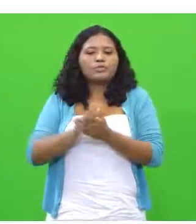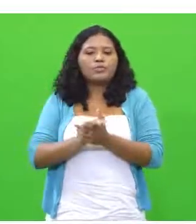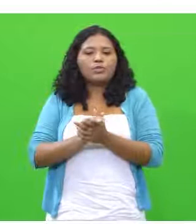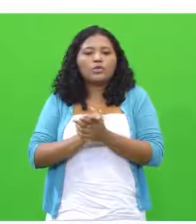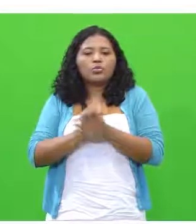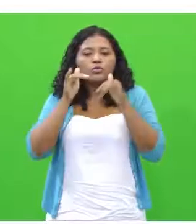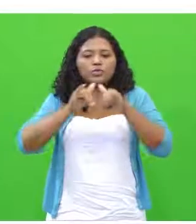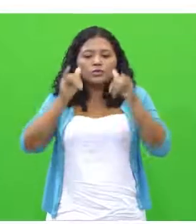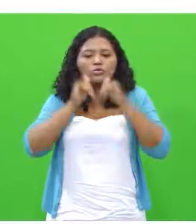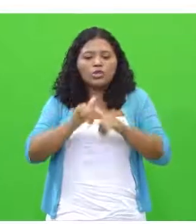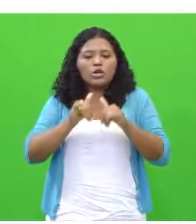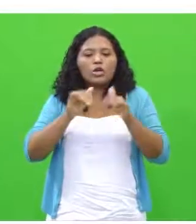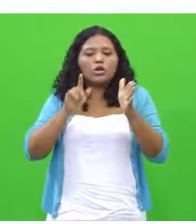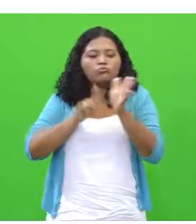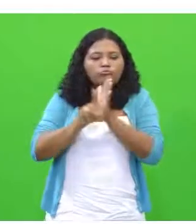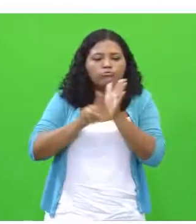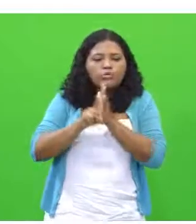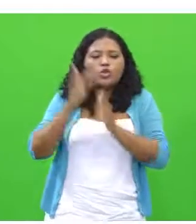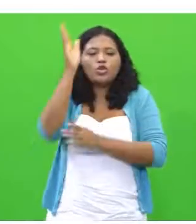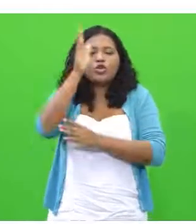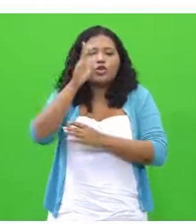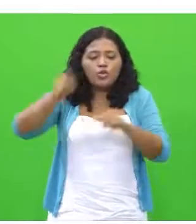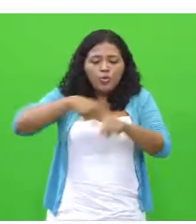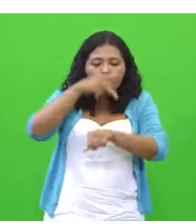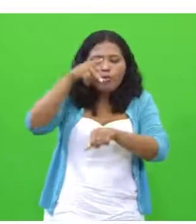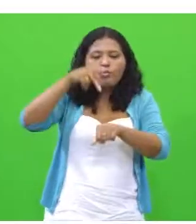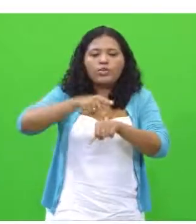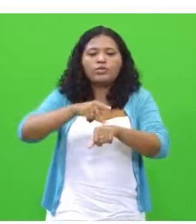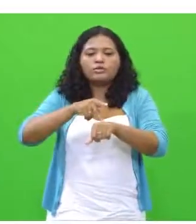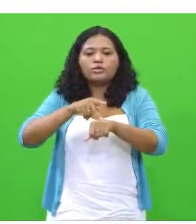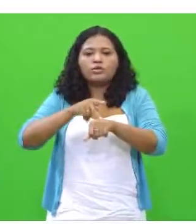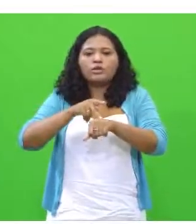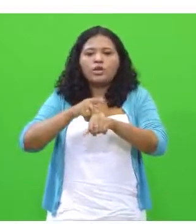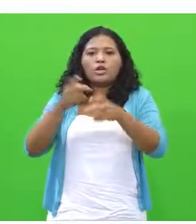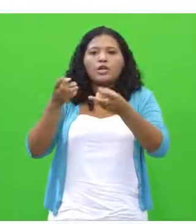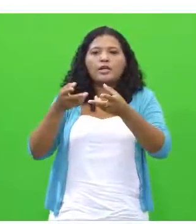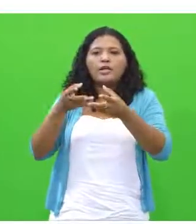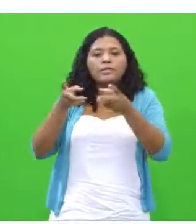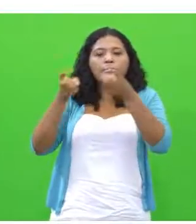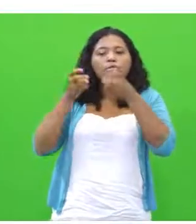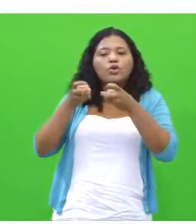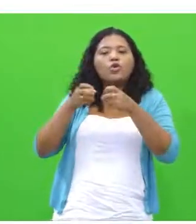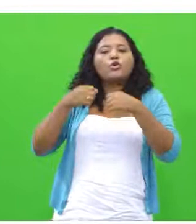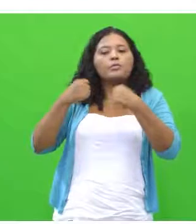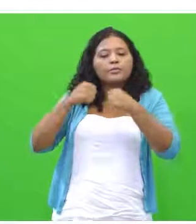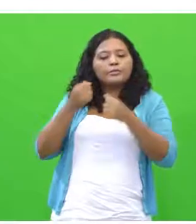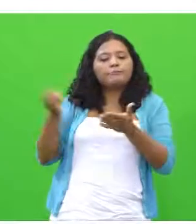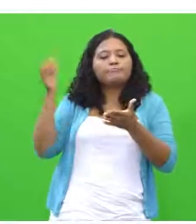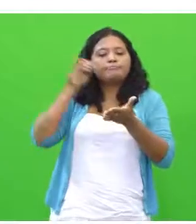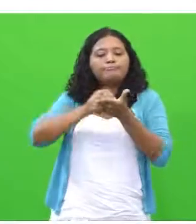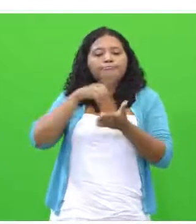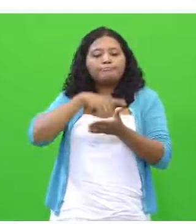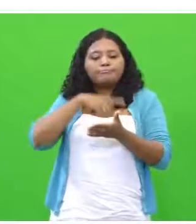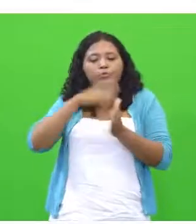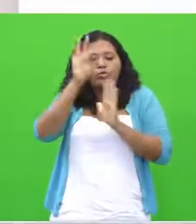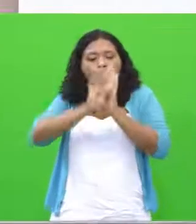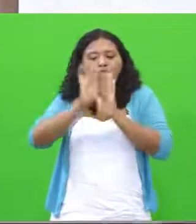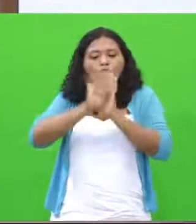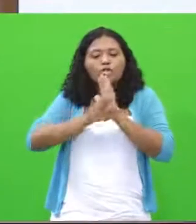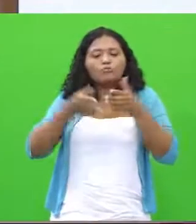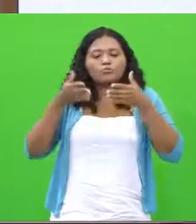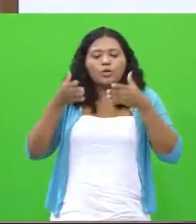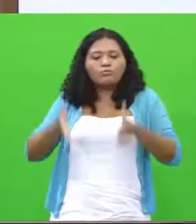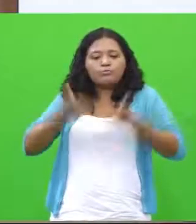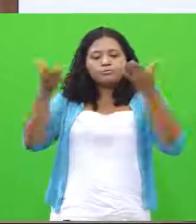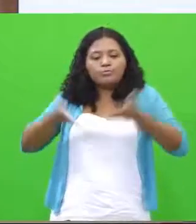questionamento e o país, atendendo ao que foi proposto nos textos motivadores. Mesmo que eles